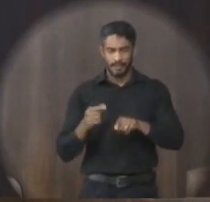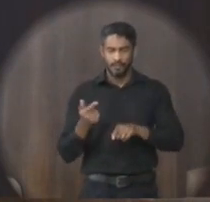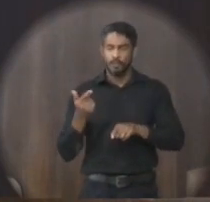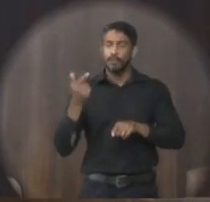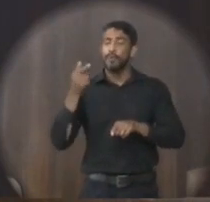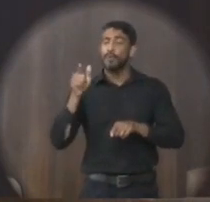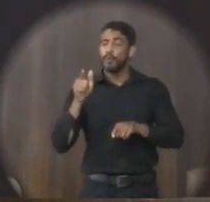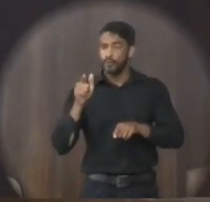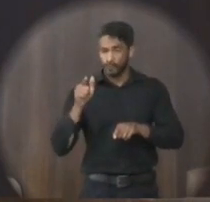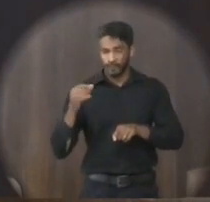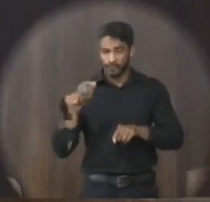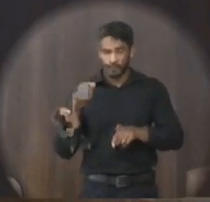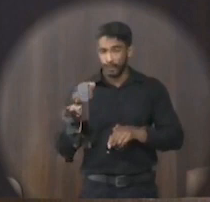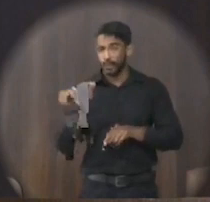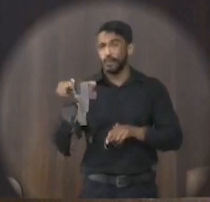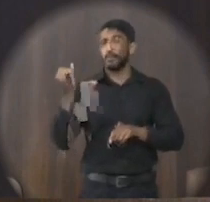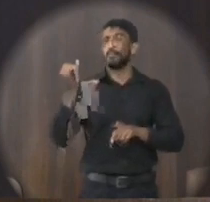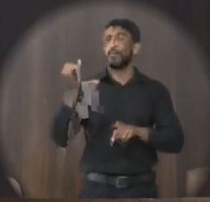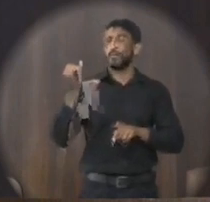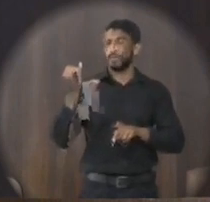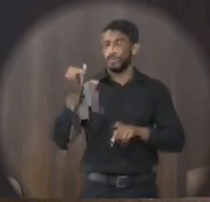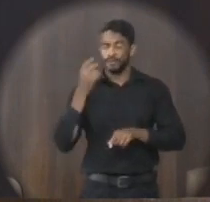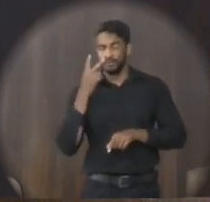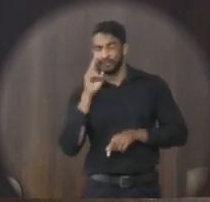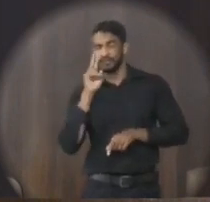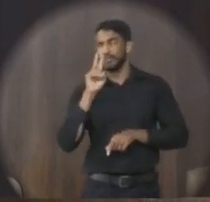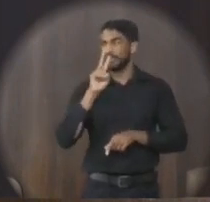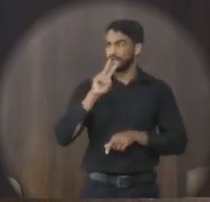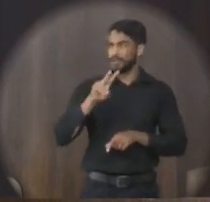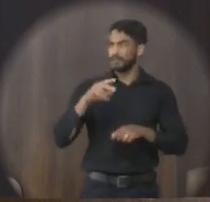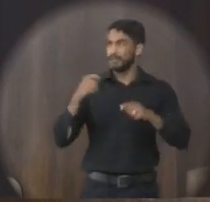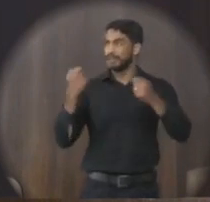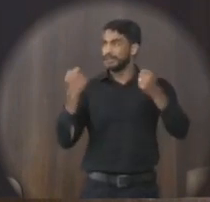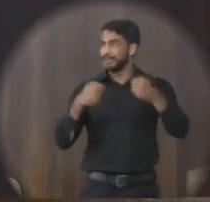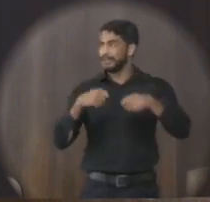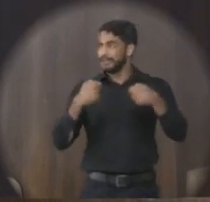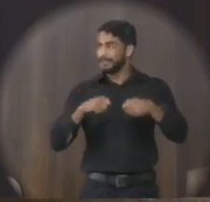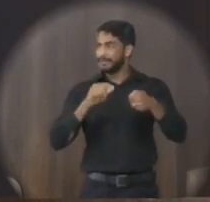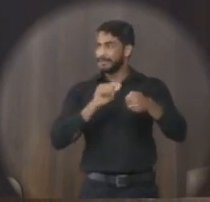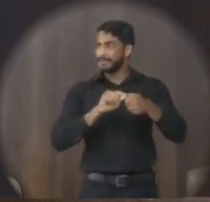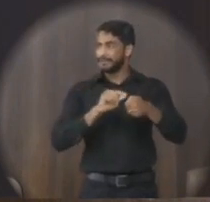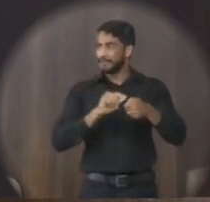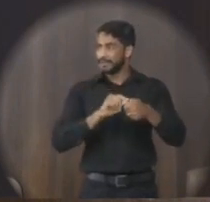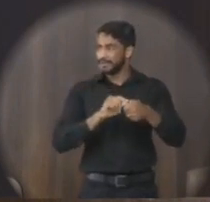quesito importante que a gente vê que é necessário ser analisado.